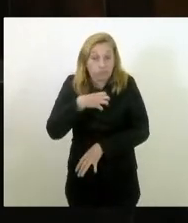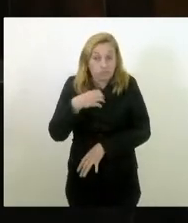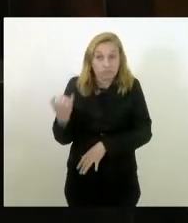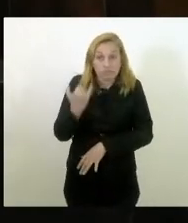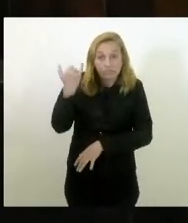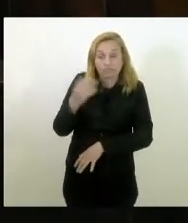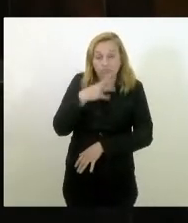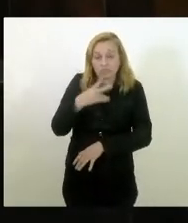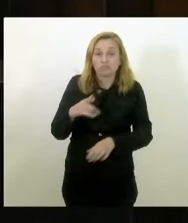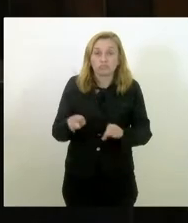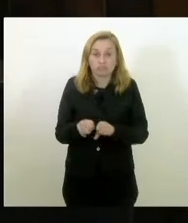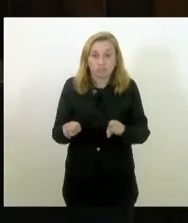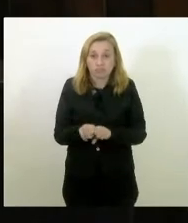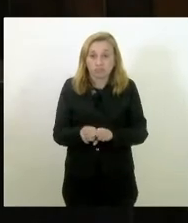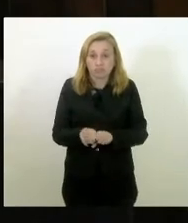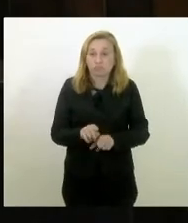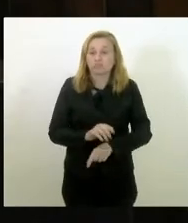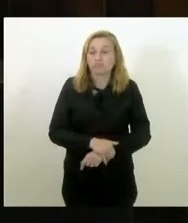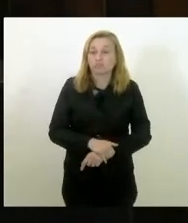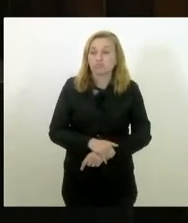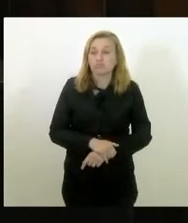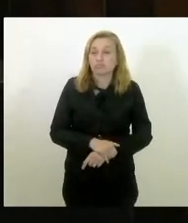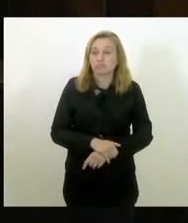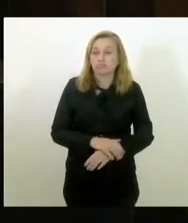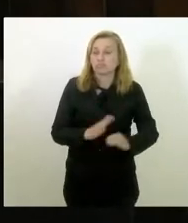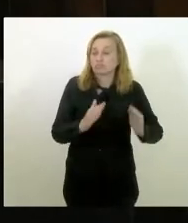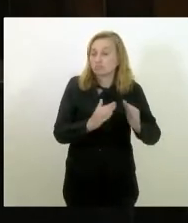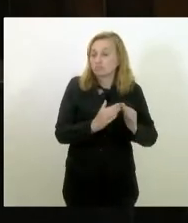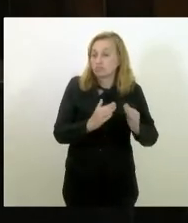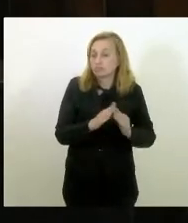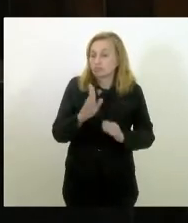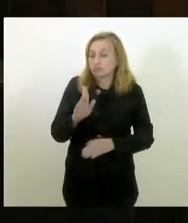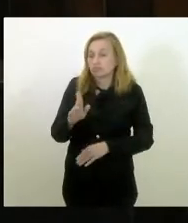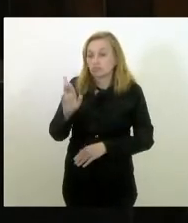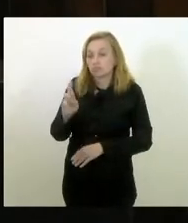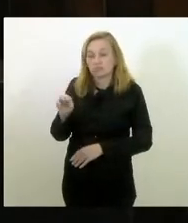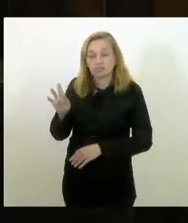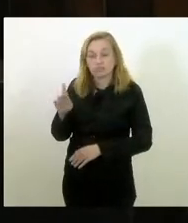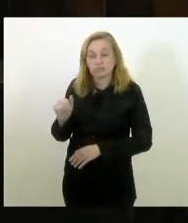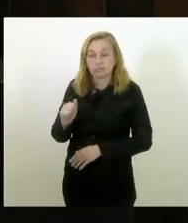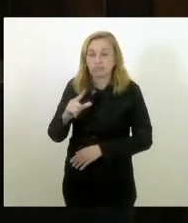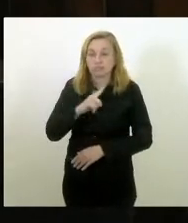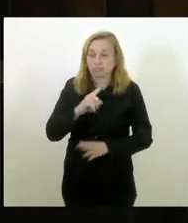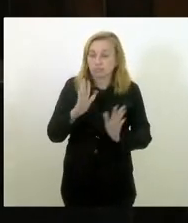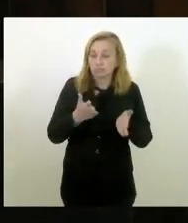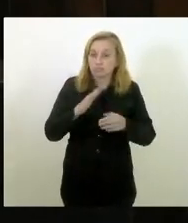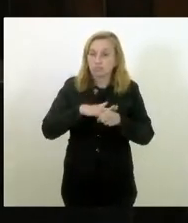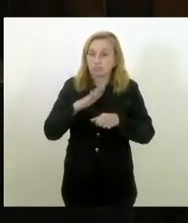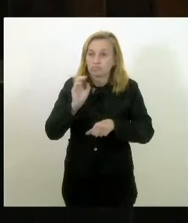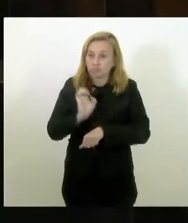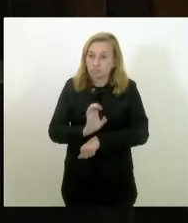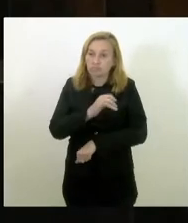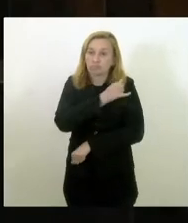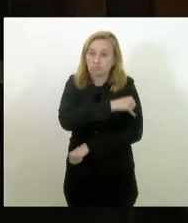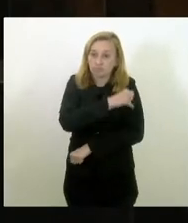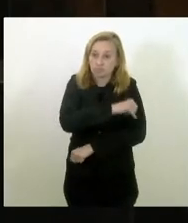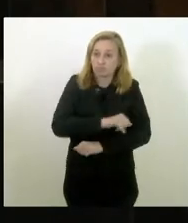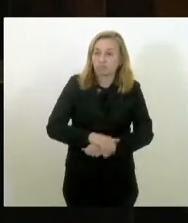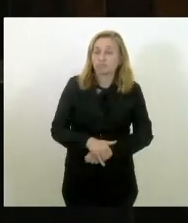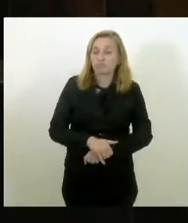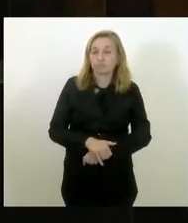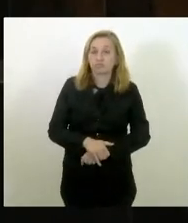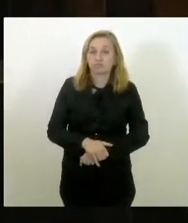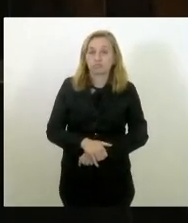importante dizer também que as ocupações urbanas que temos hoje no estado do Rio de Janeiro sequer têm